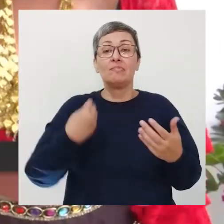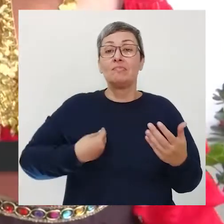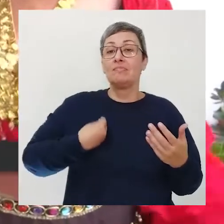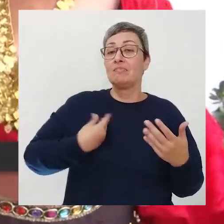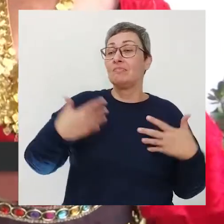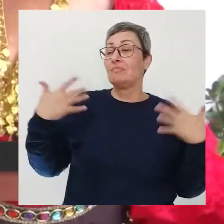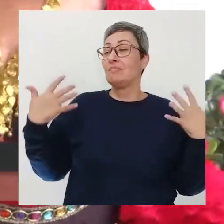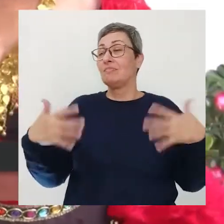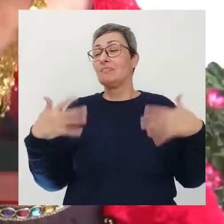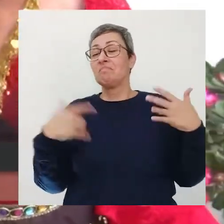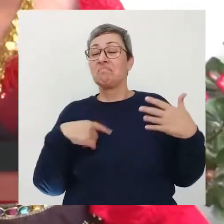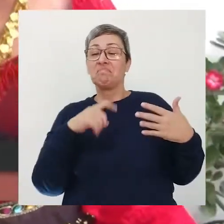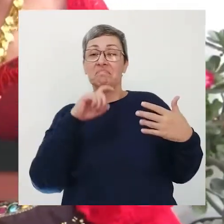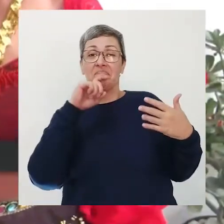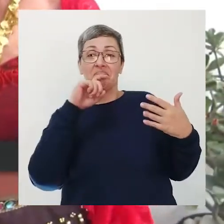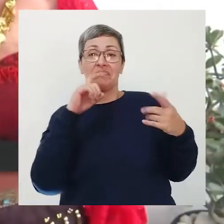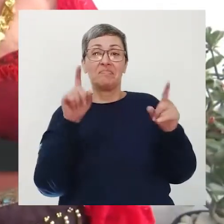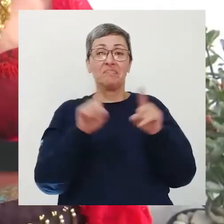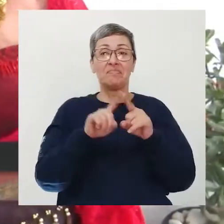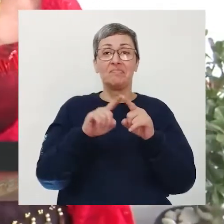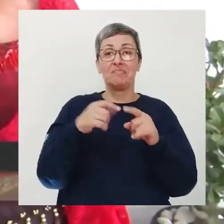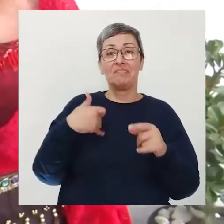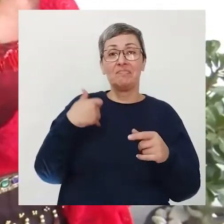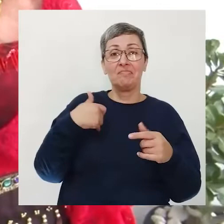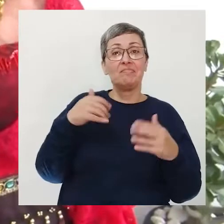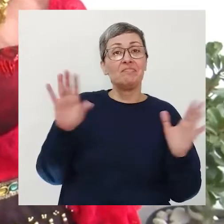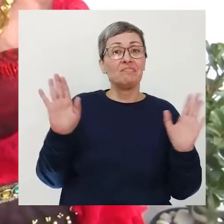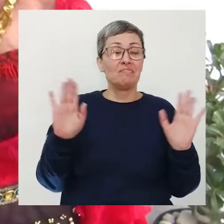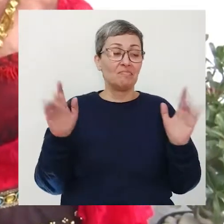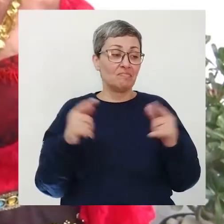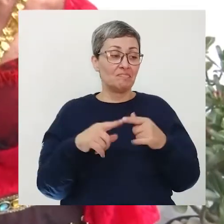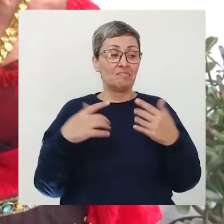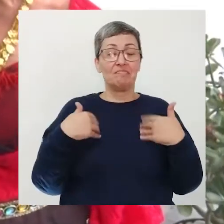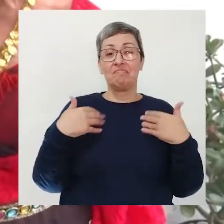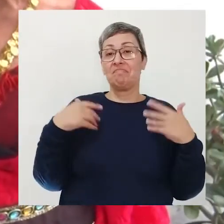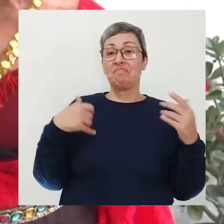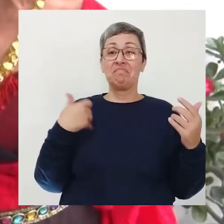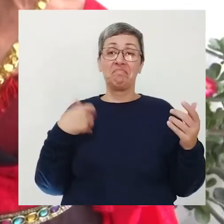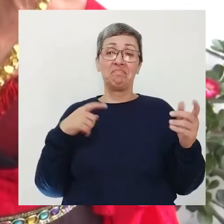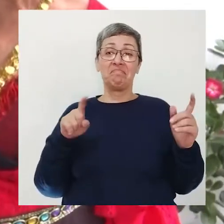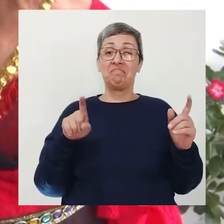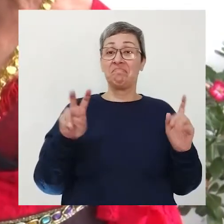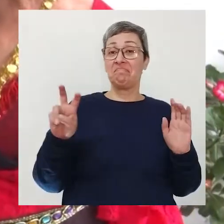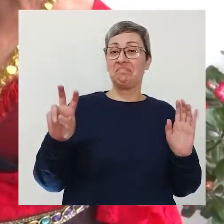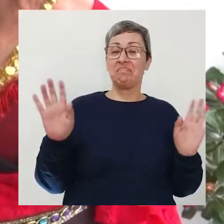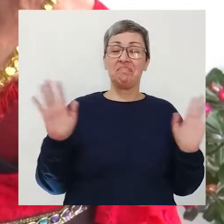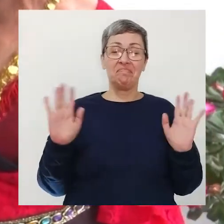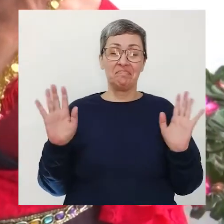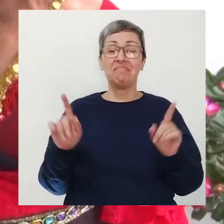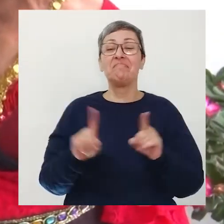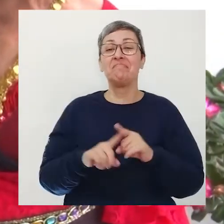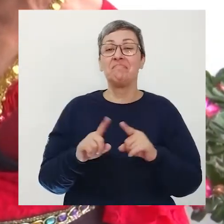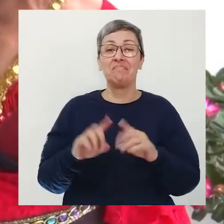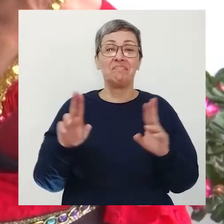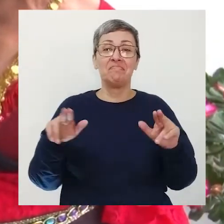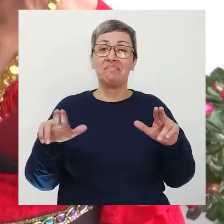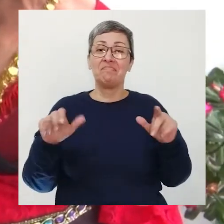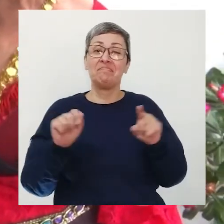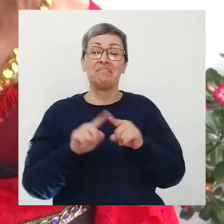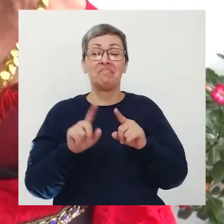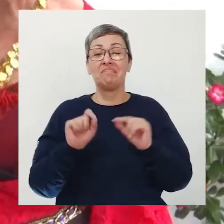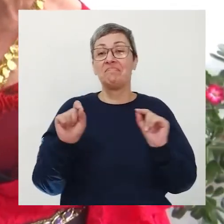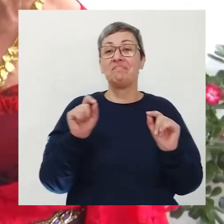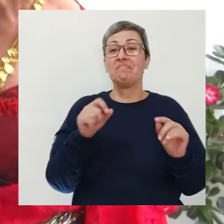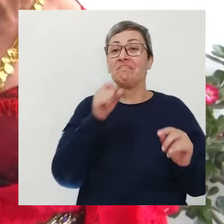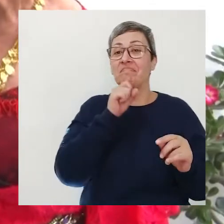nada eu tenho uns 15 anos isso mesmo é nunca se achar que a gente às vezes fala o pessoal ah mas eu não tenho coragem de fazer o que